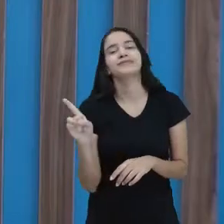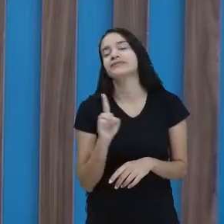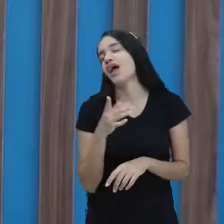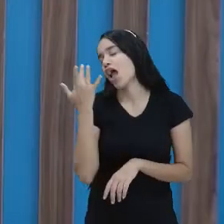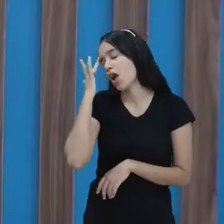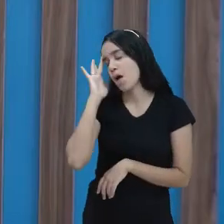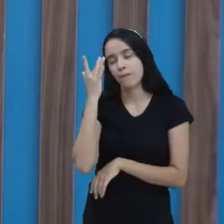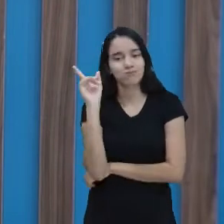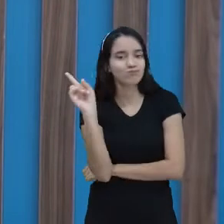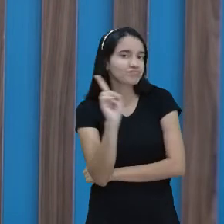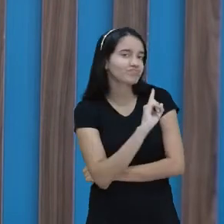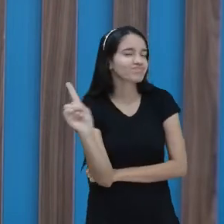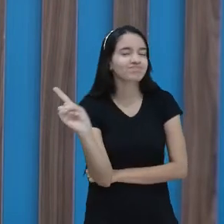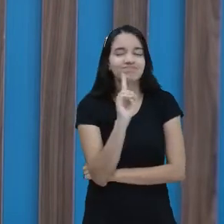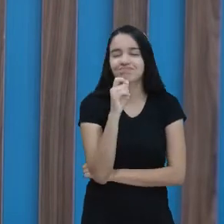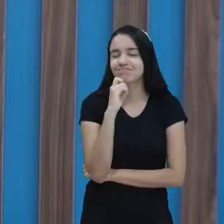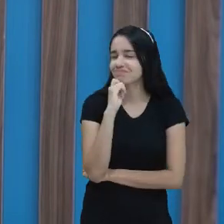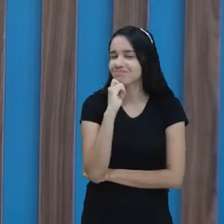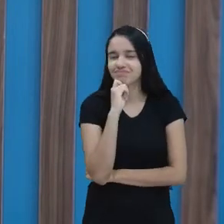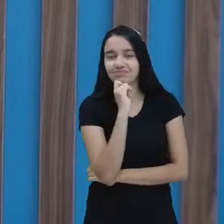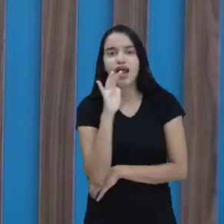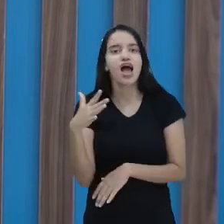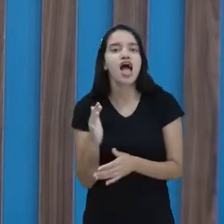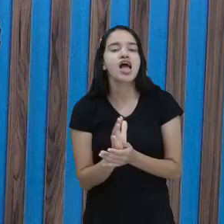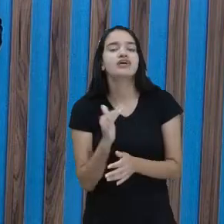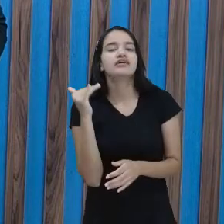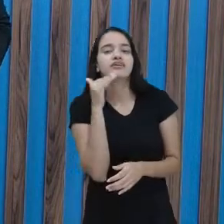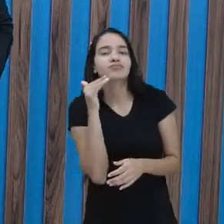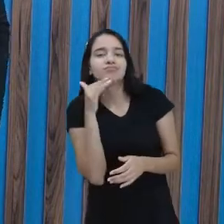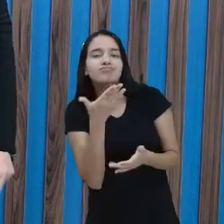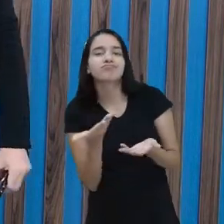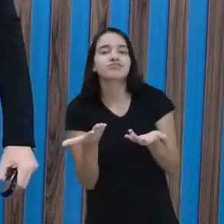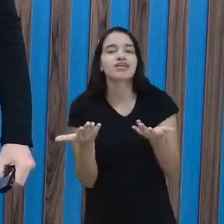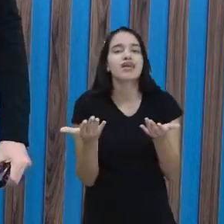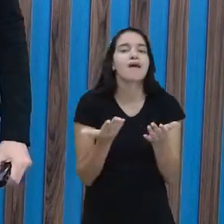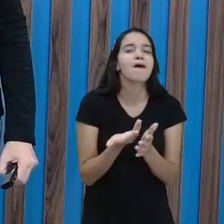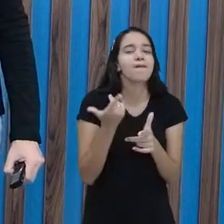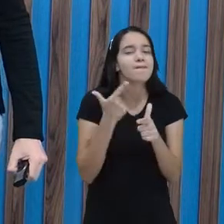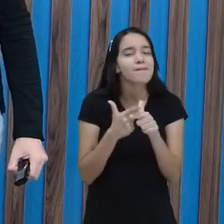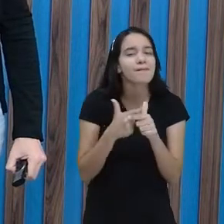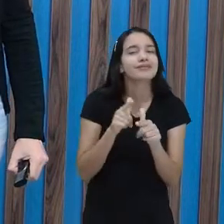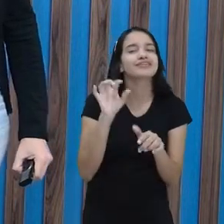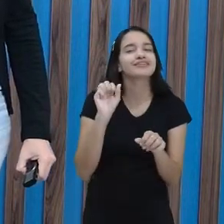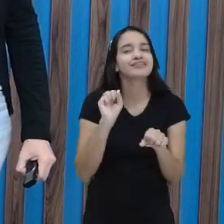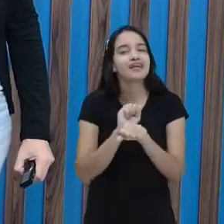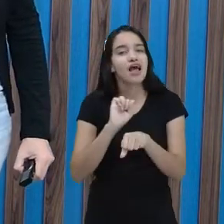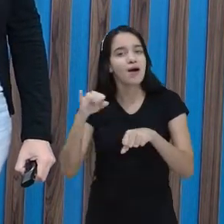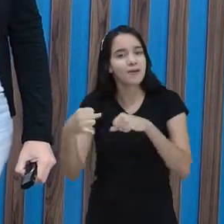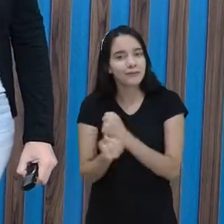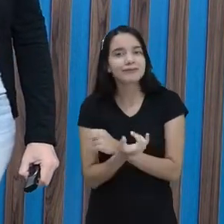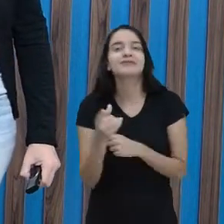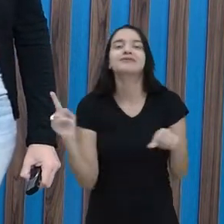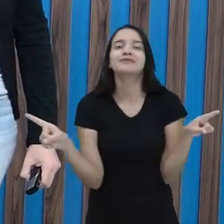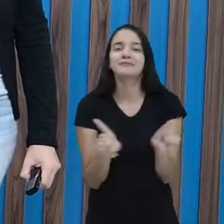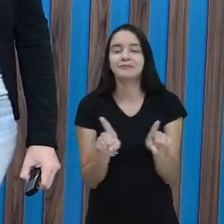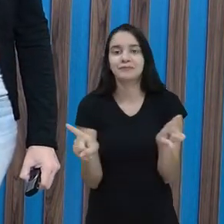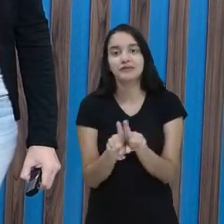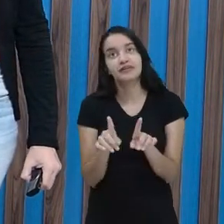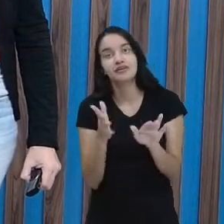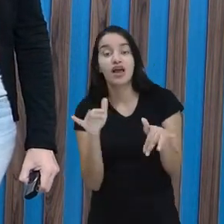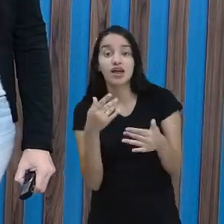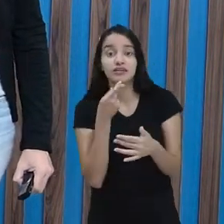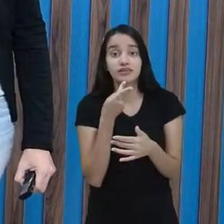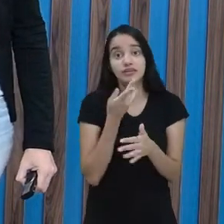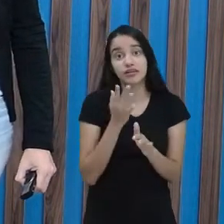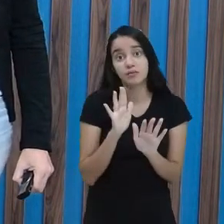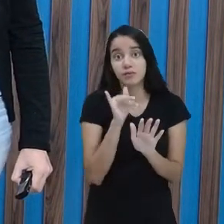acho que não, hein? Aquele defeitinho também é um adjetivo, viu? É verdade. Não é? Se a gente fala, então, do